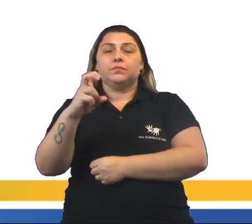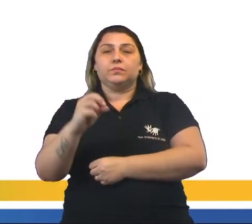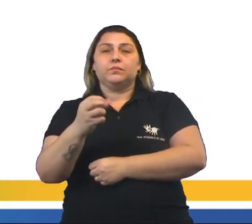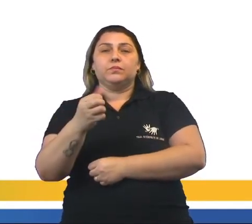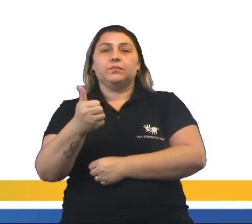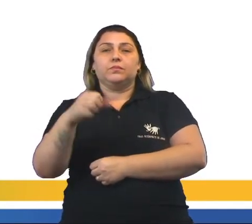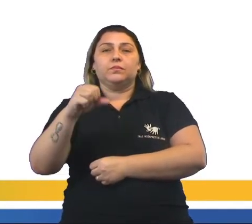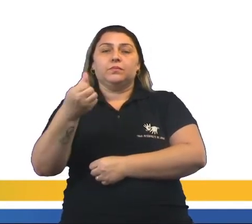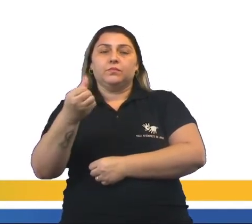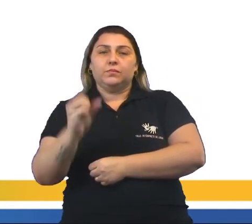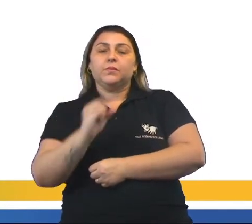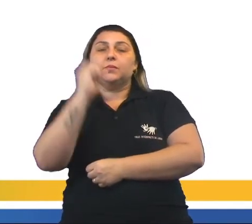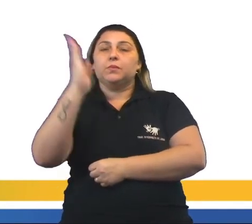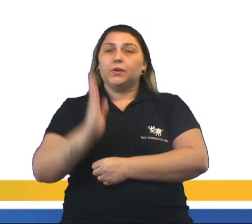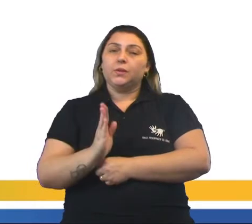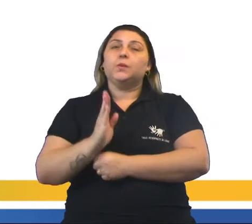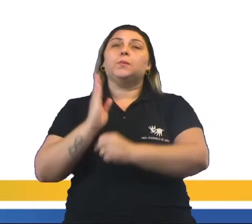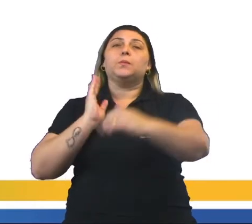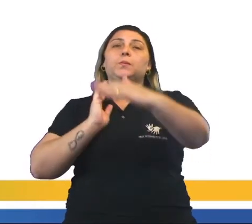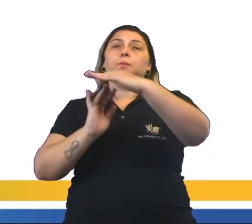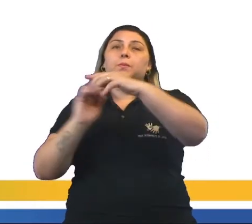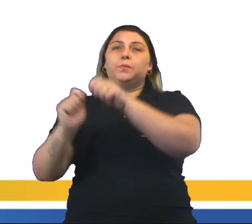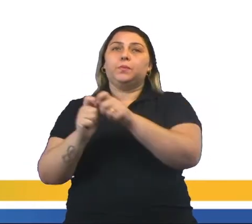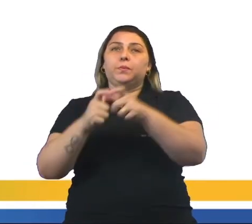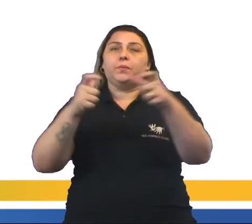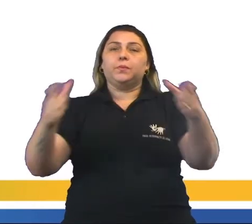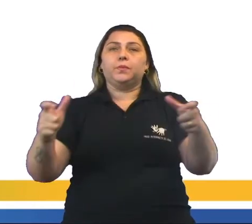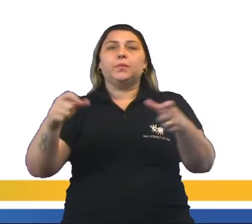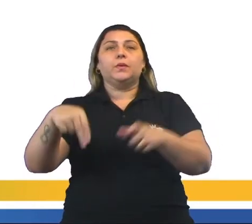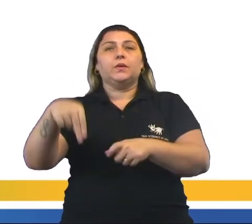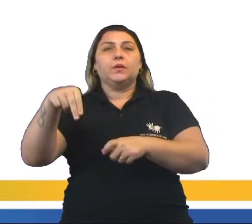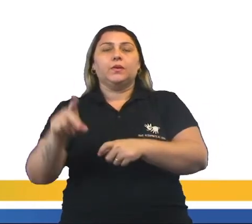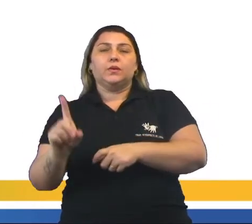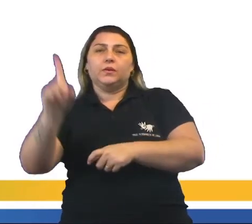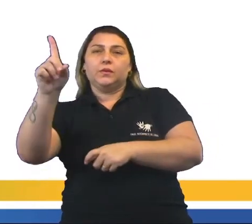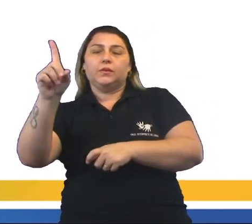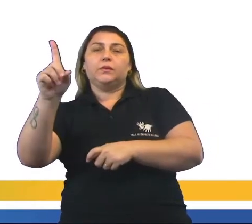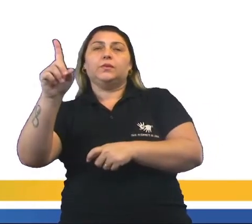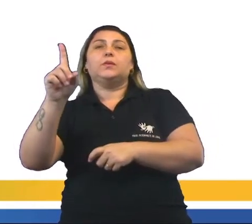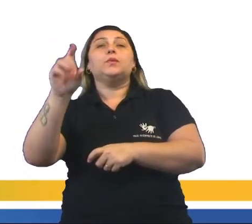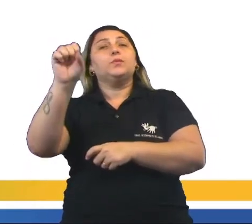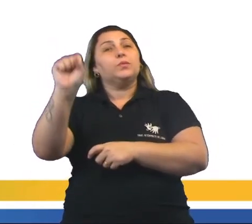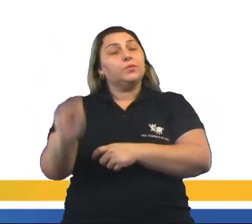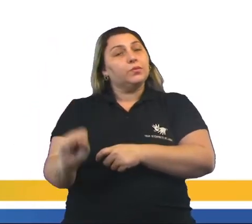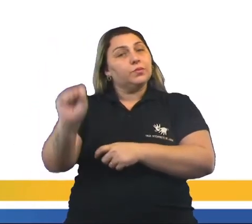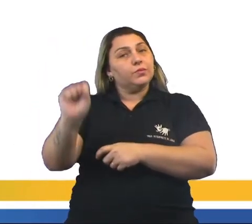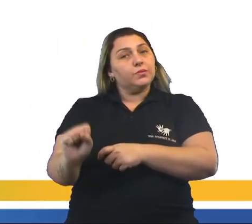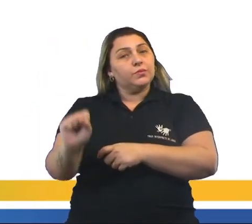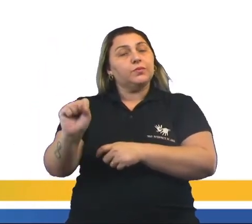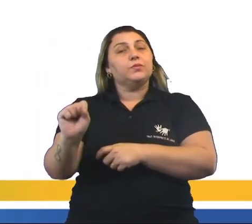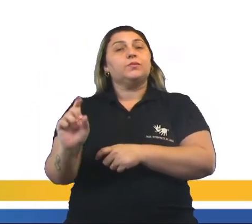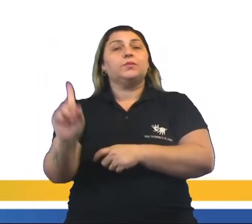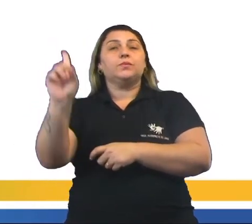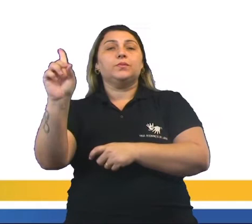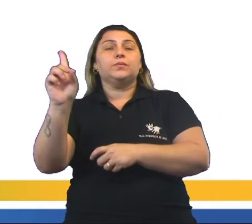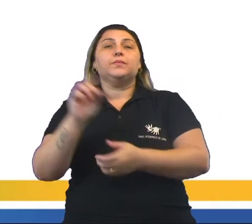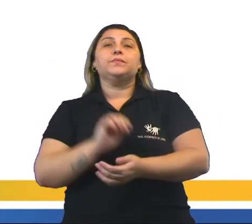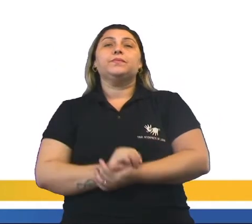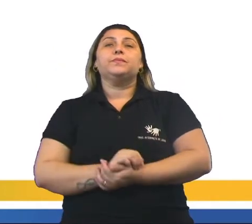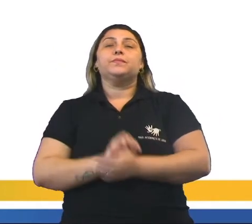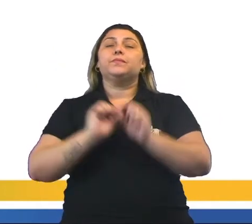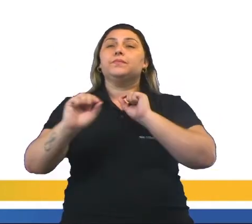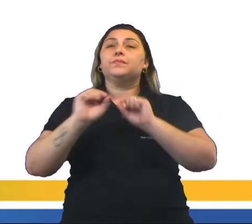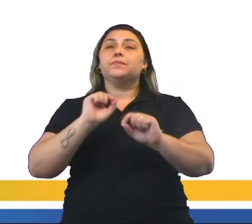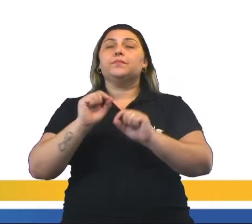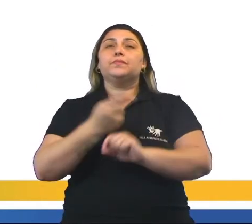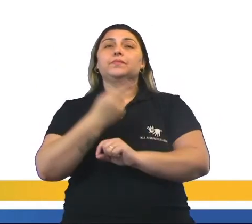invenciou um intenso fluxo migratório da região nordeste para a região sudeste. E aí é o que nós podemos